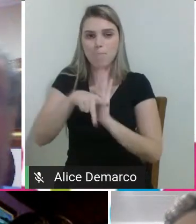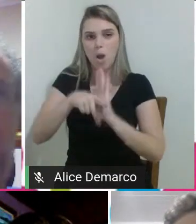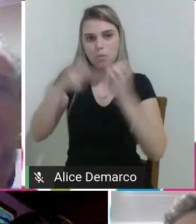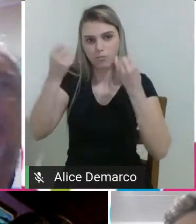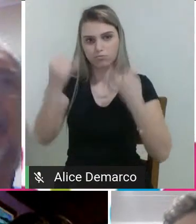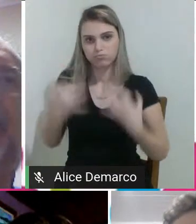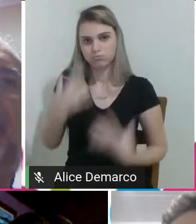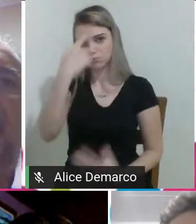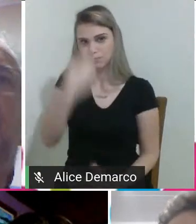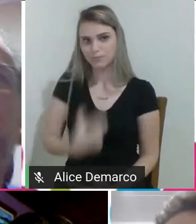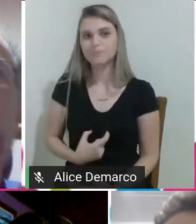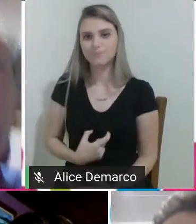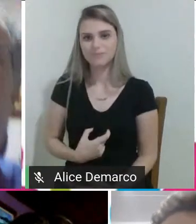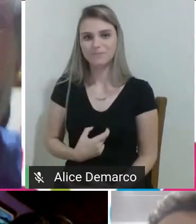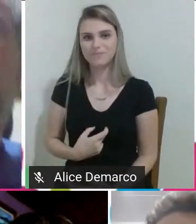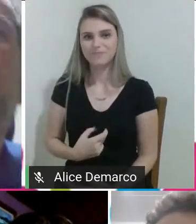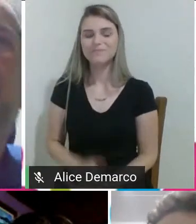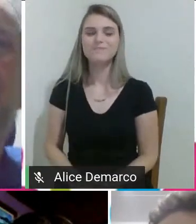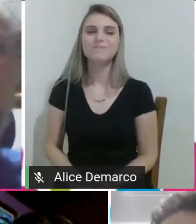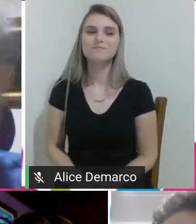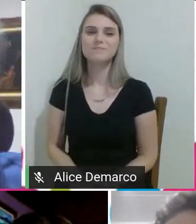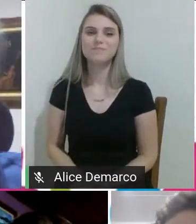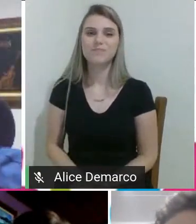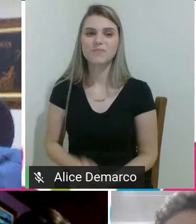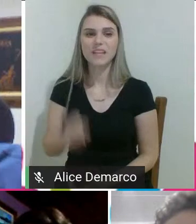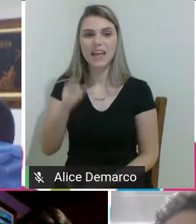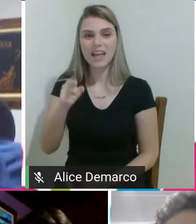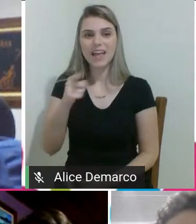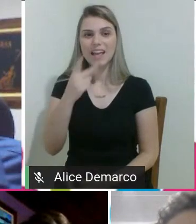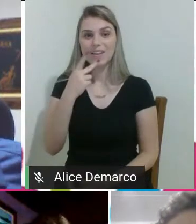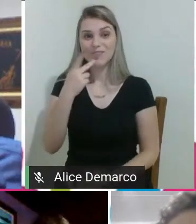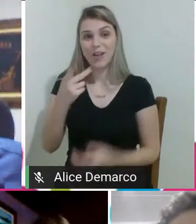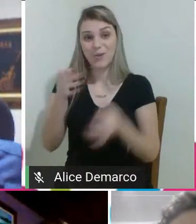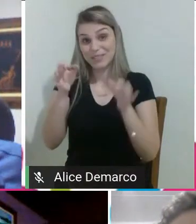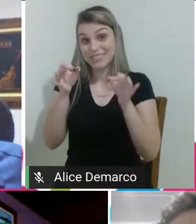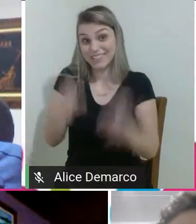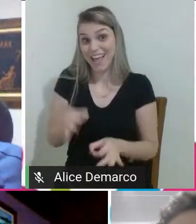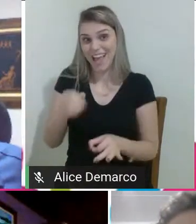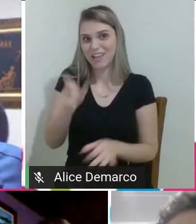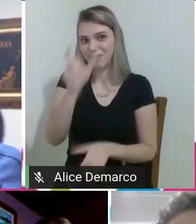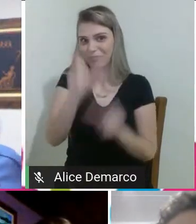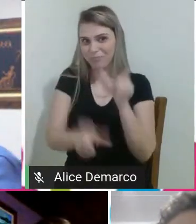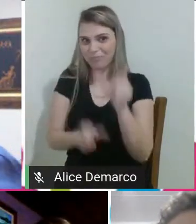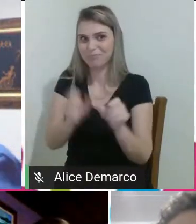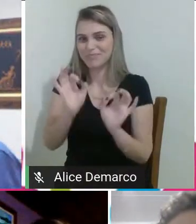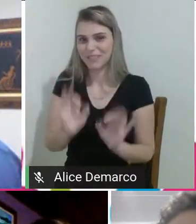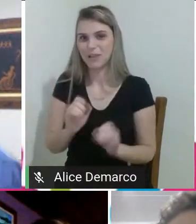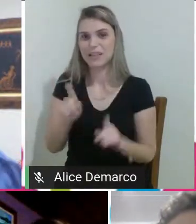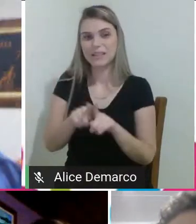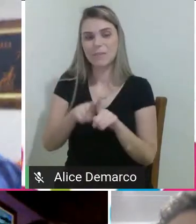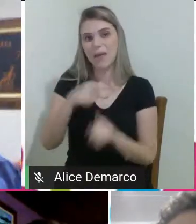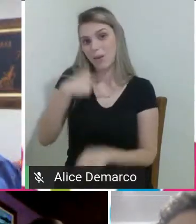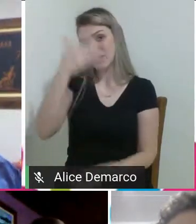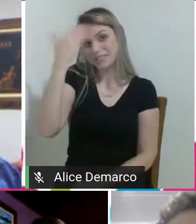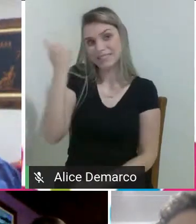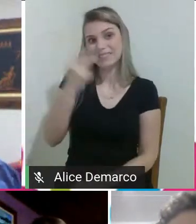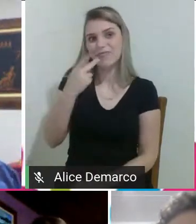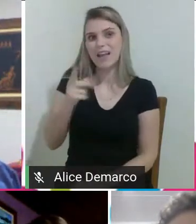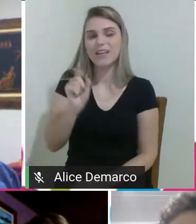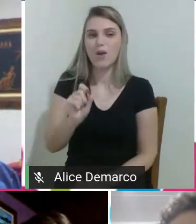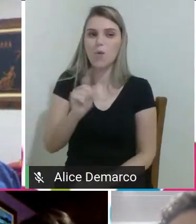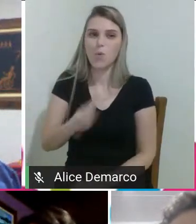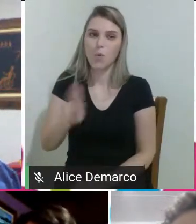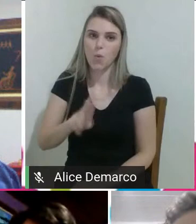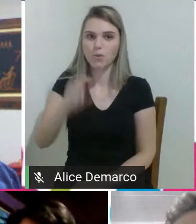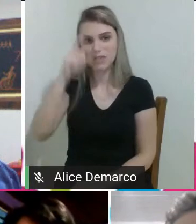testemunhando. Olha, e ele descreveu bem certinho. Eu também esqueci de falar que eu estou usando óculos, né? Mas